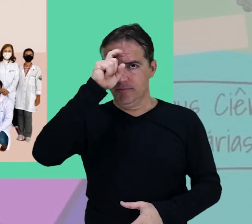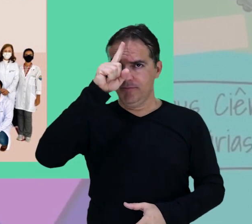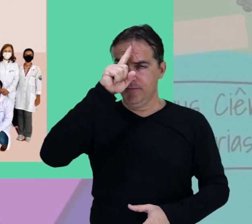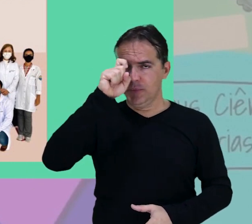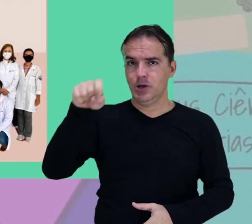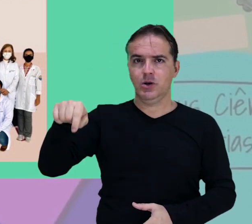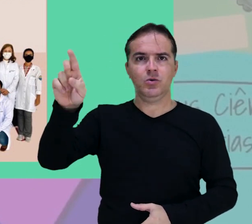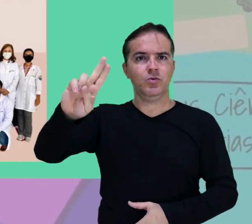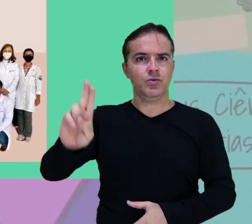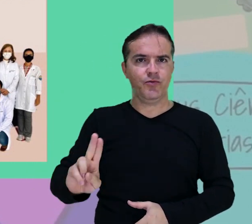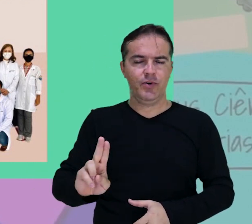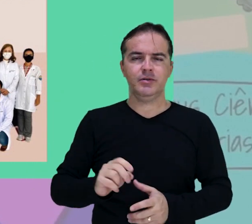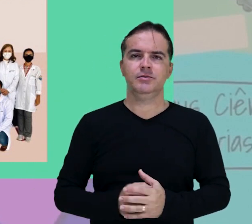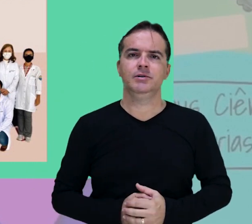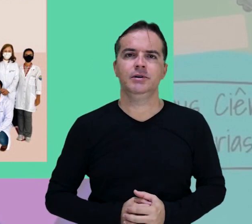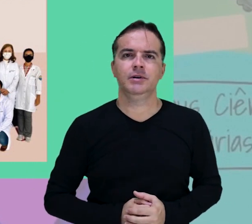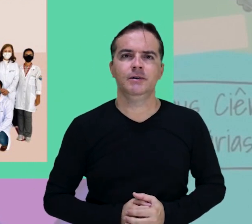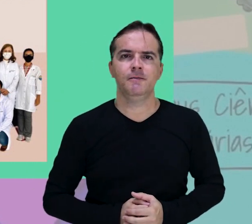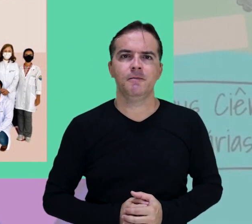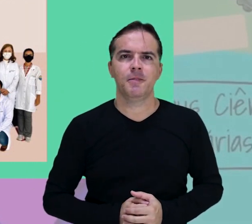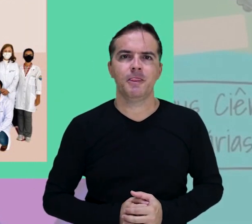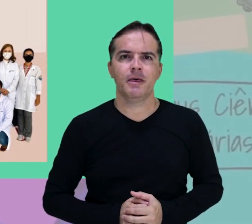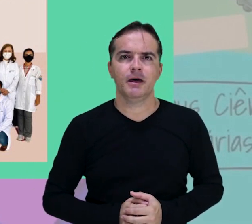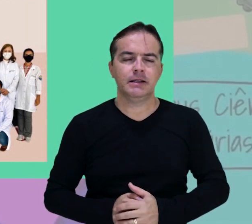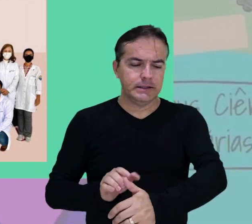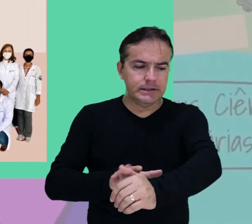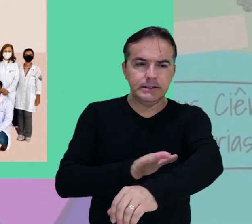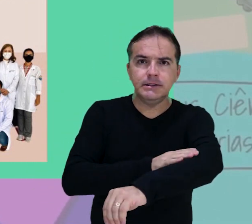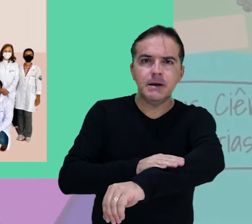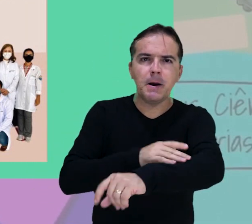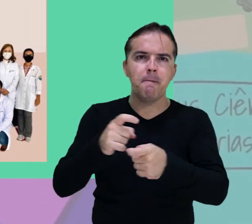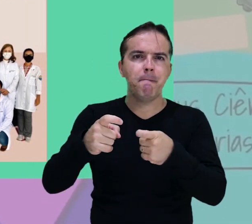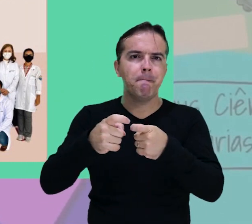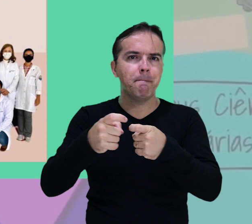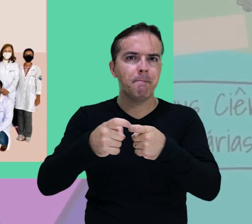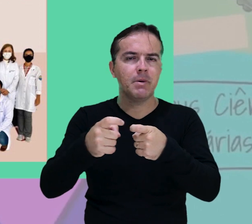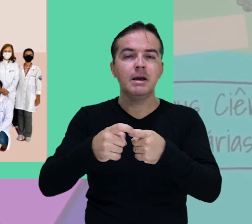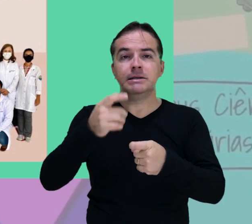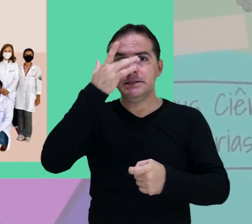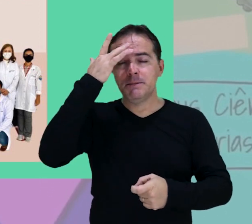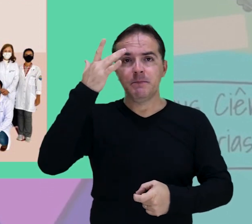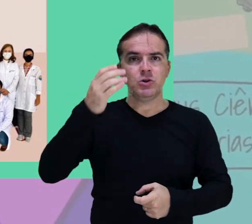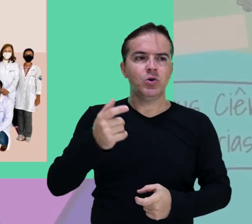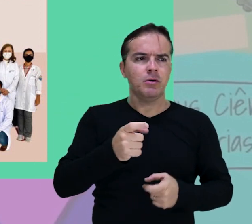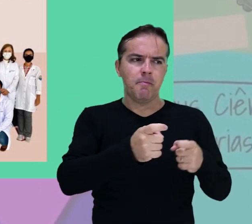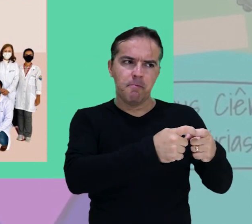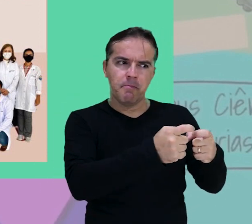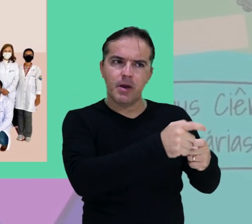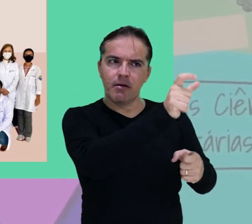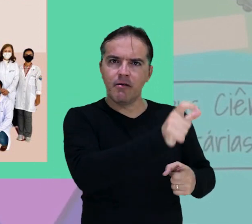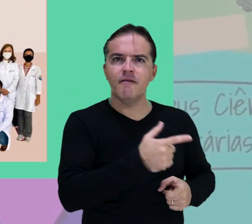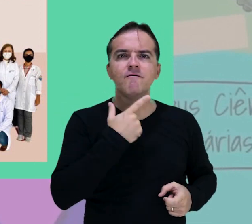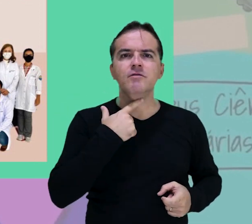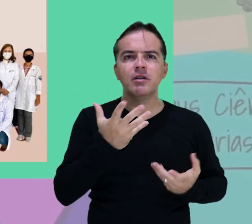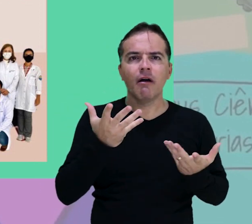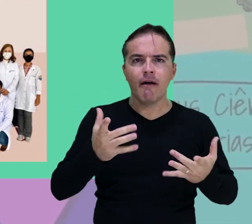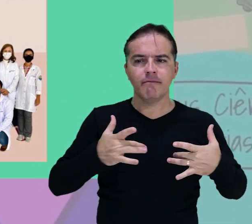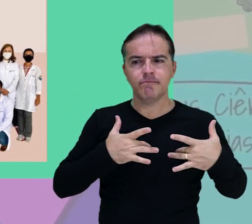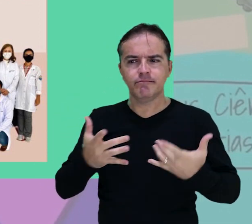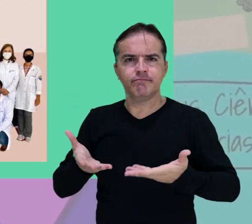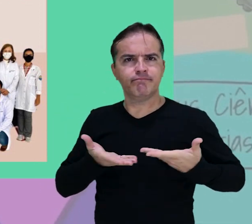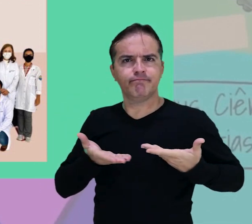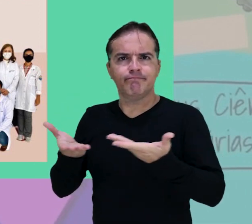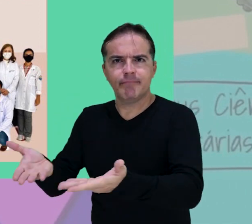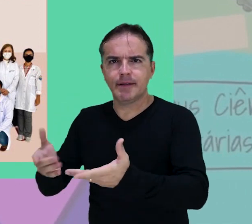José de Sá Maniçoba, no centro Dermatologistas que tiverem interesse de se voluntariar para as atividades podem entrar em